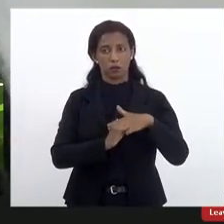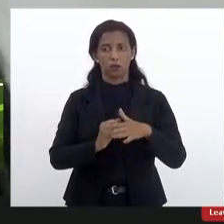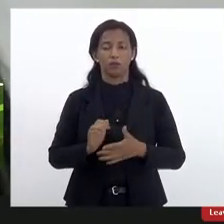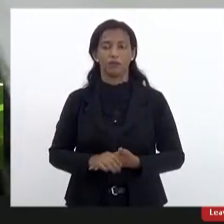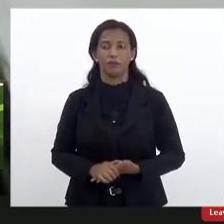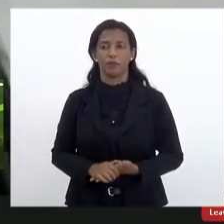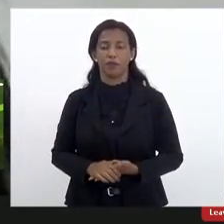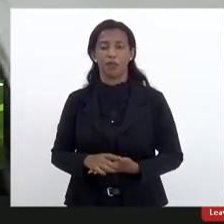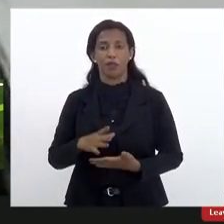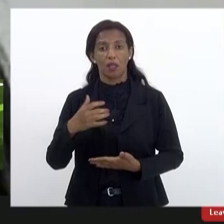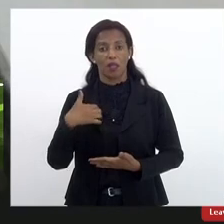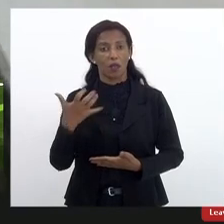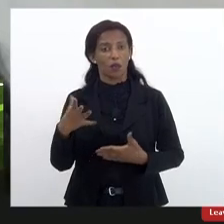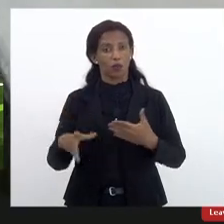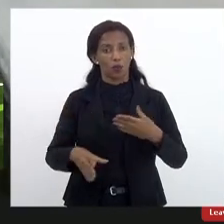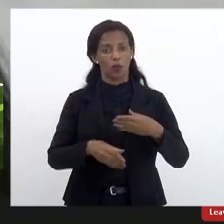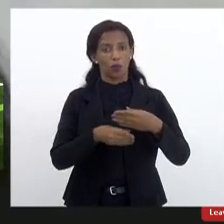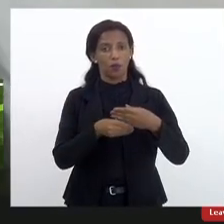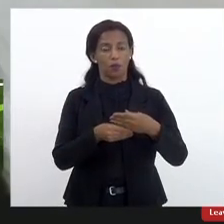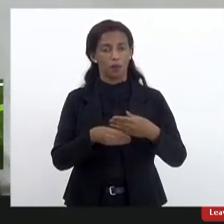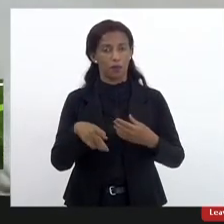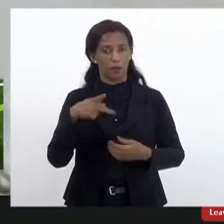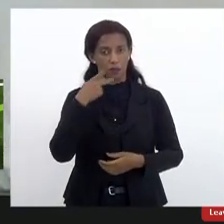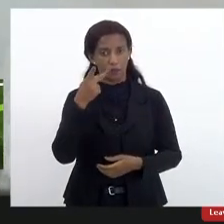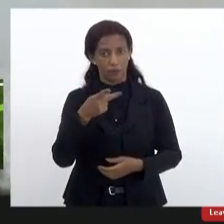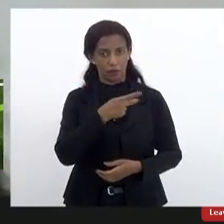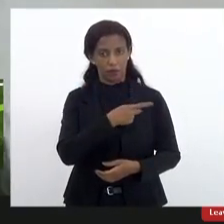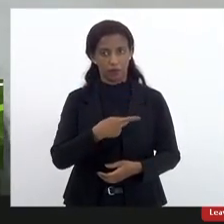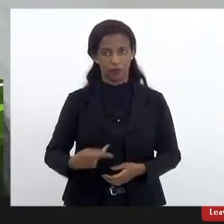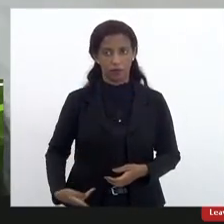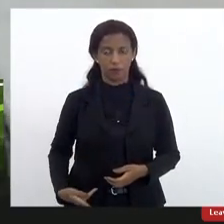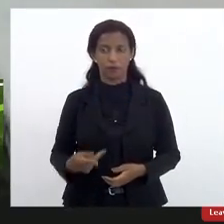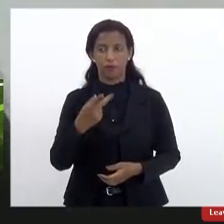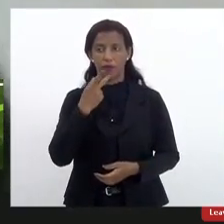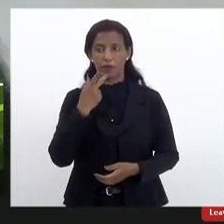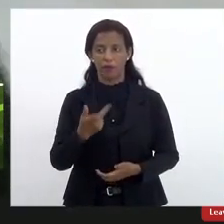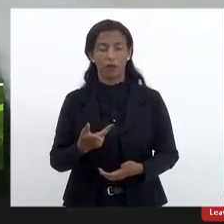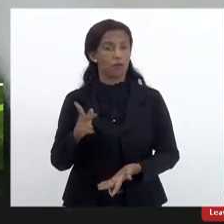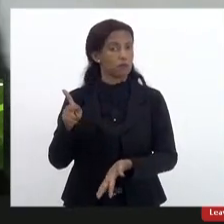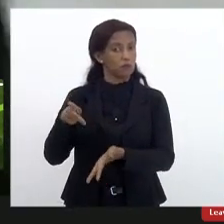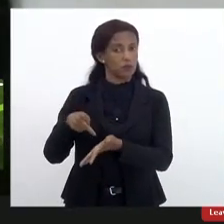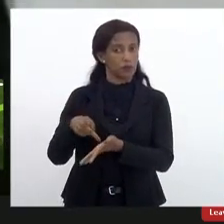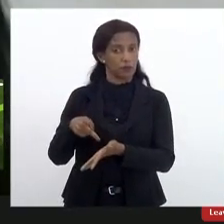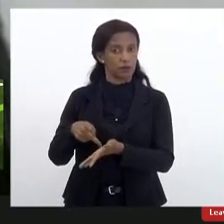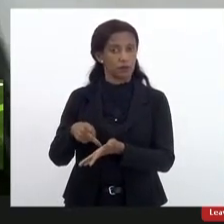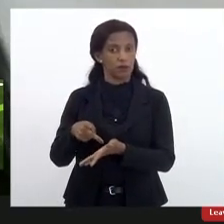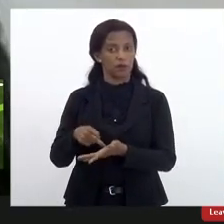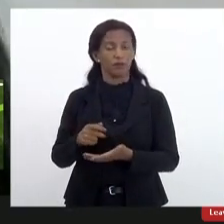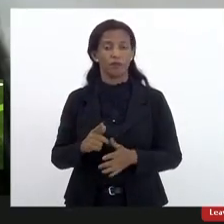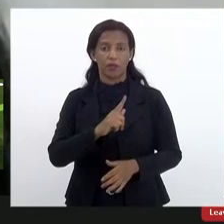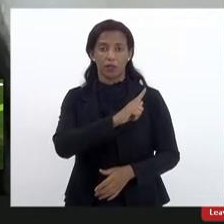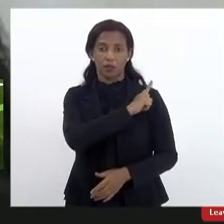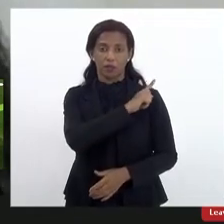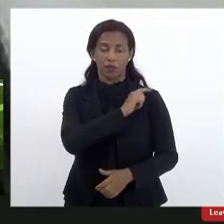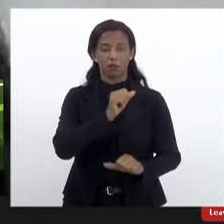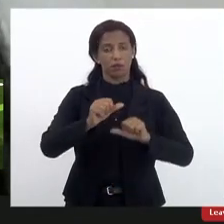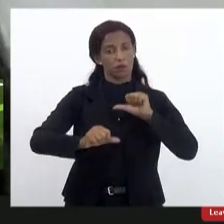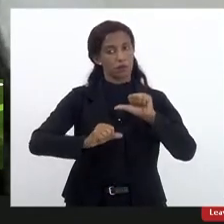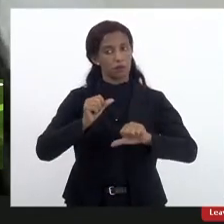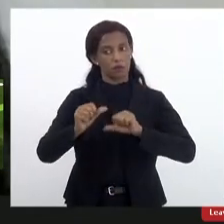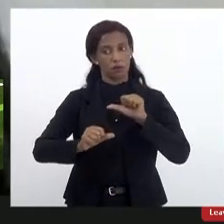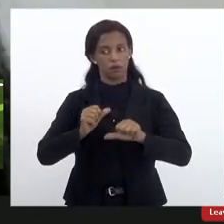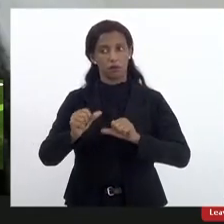complementar a fala do nosso presidente dizendo que de fato nessa gestão essa transição não